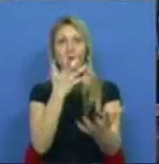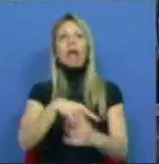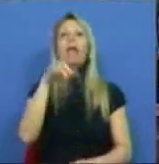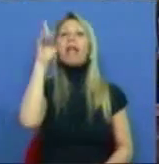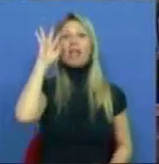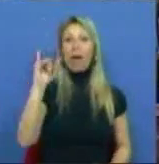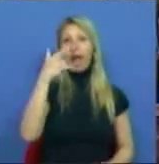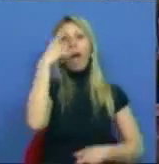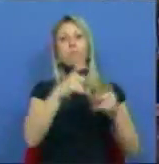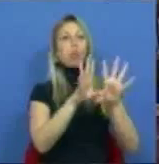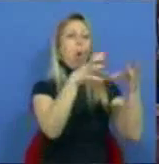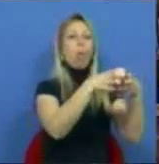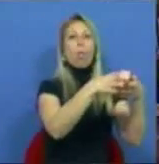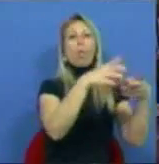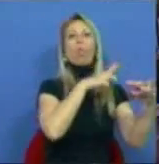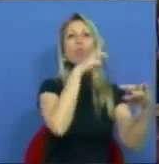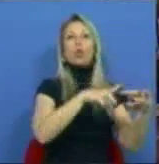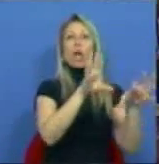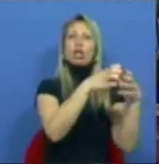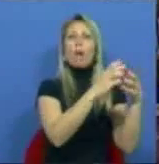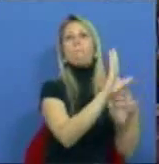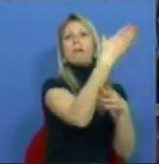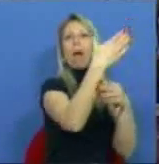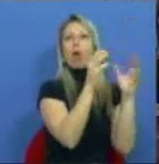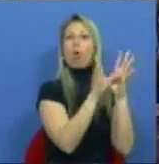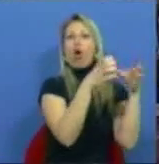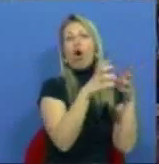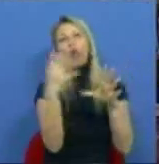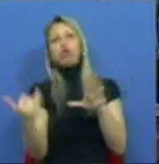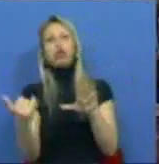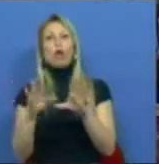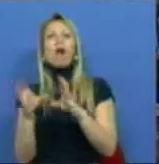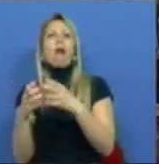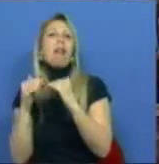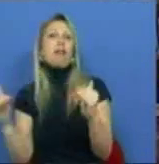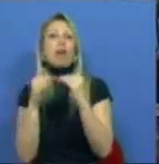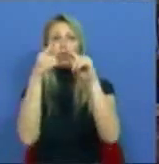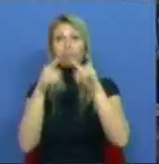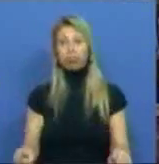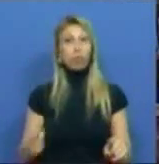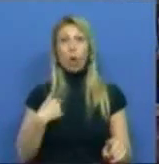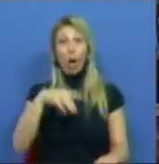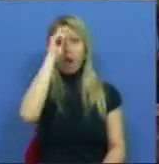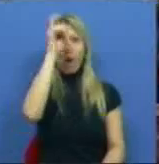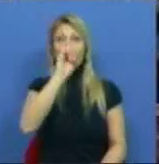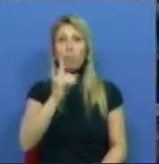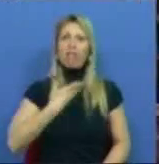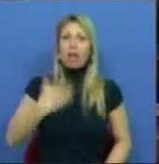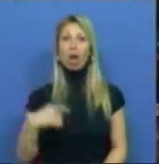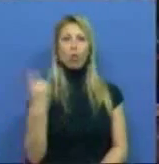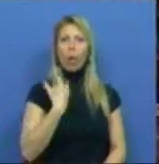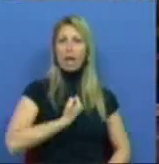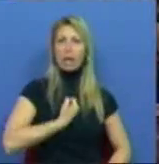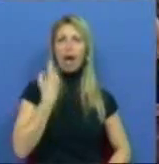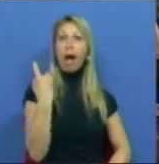portugueses de primeira e de segunda categoria e que não respeitou o direito de todos à identidade. Por isso mesmo, não há nenhuma